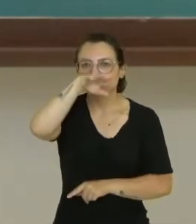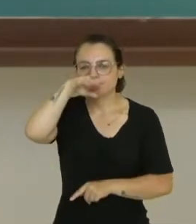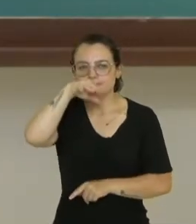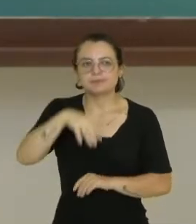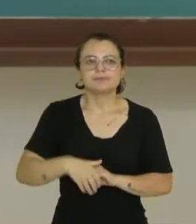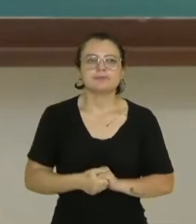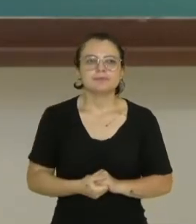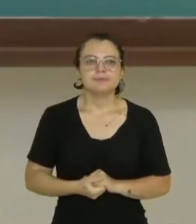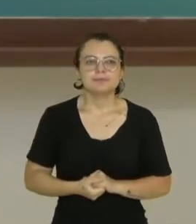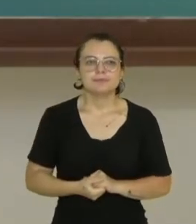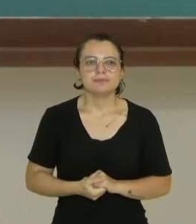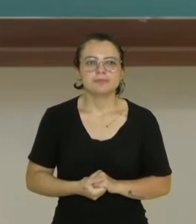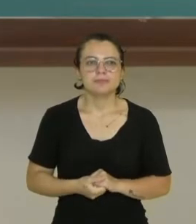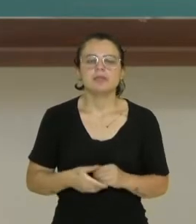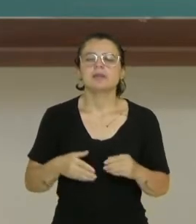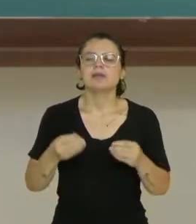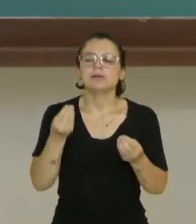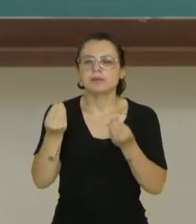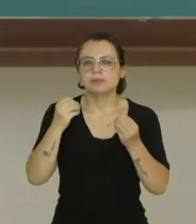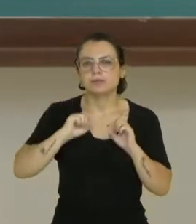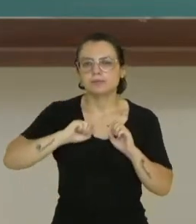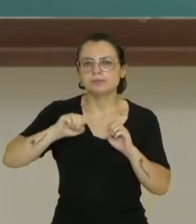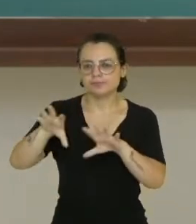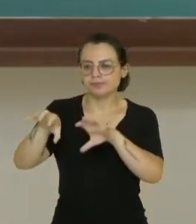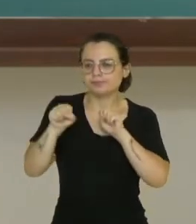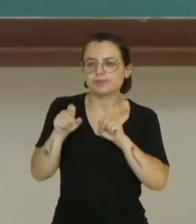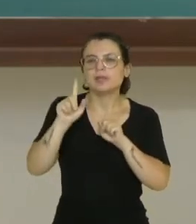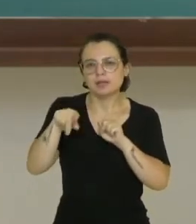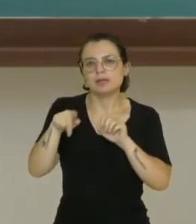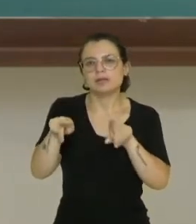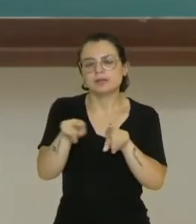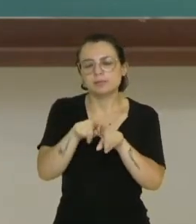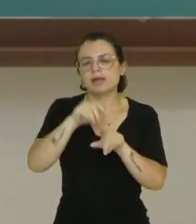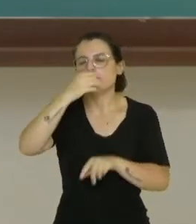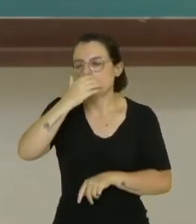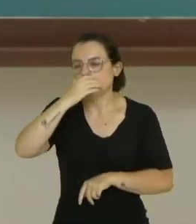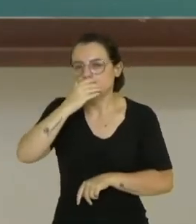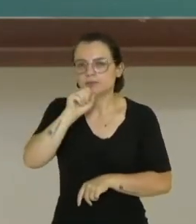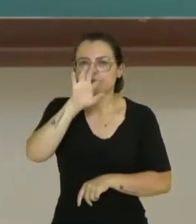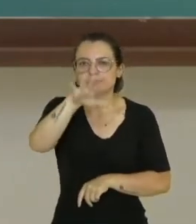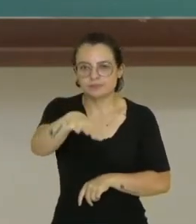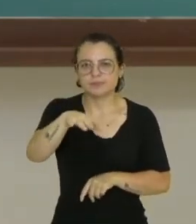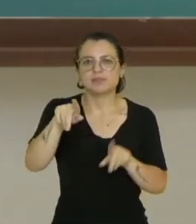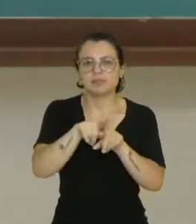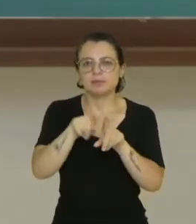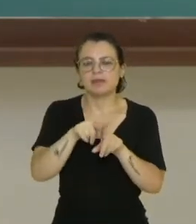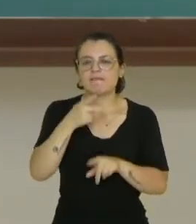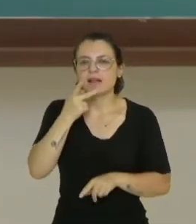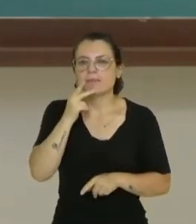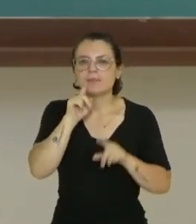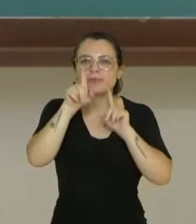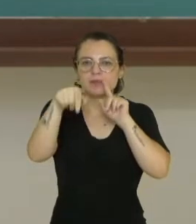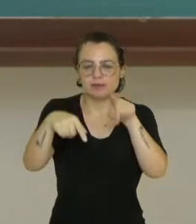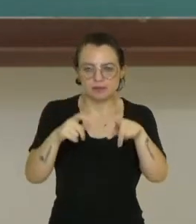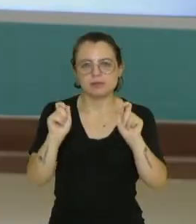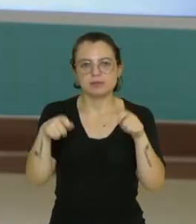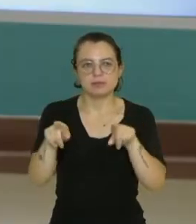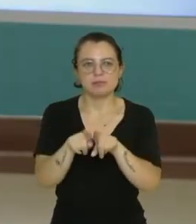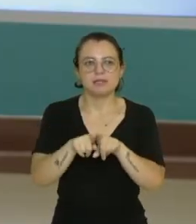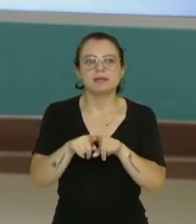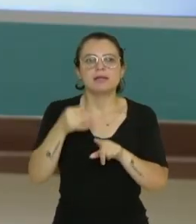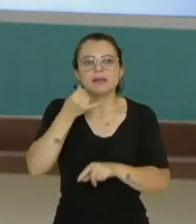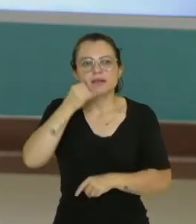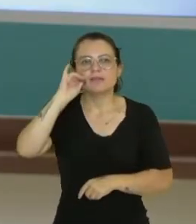Formas de transmissão também pelas gotículas de saliva, autossíria, espirrar, falar, certo? A prevenção é bem